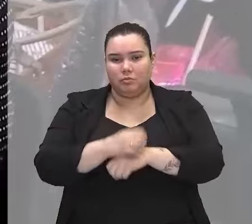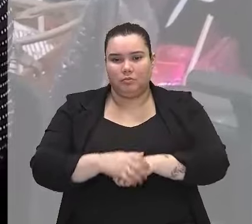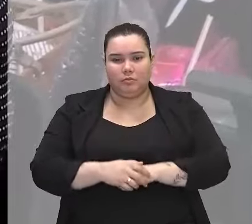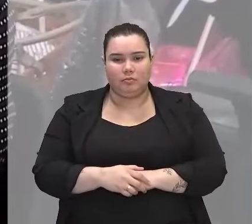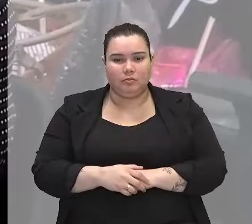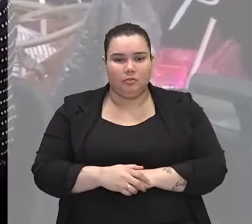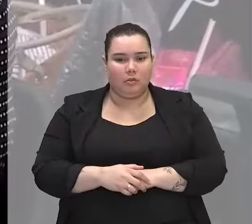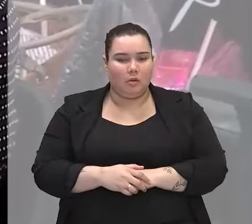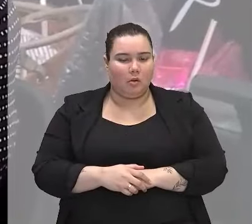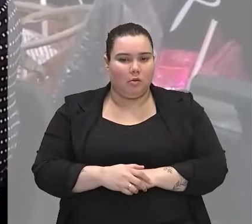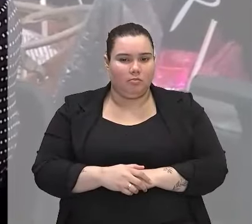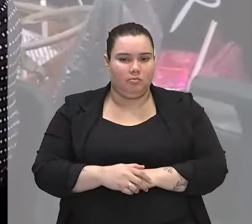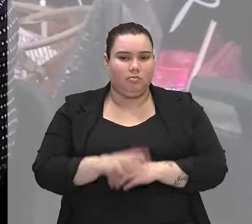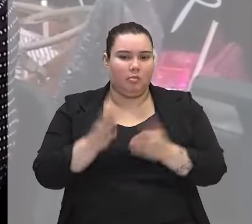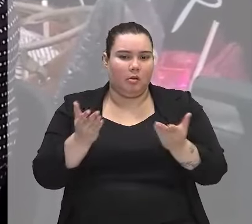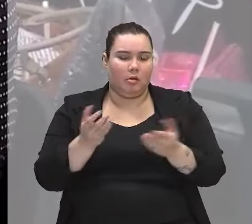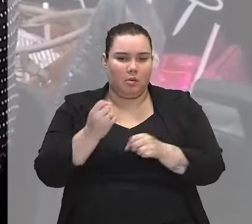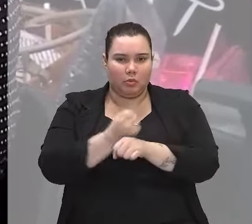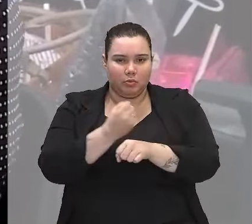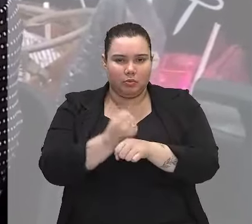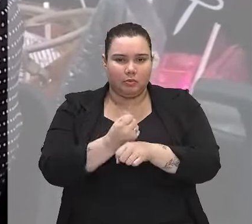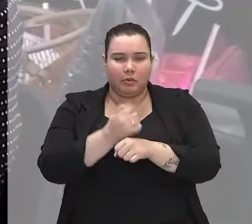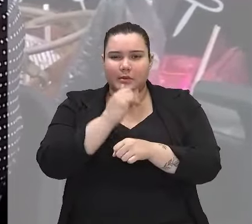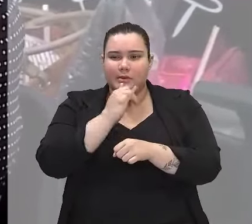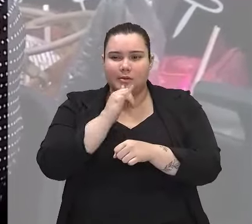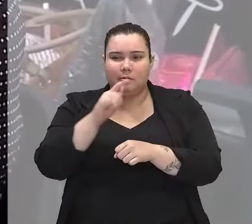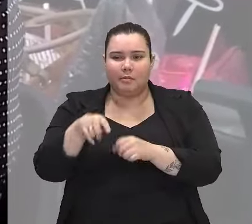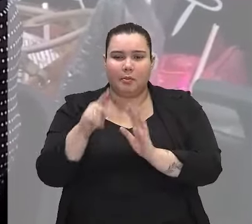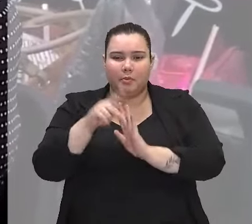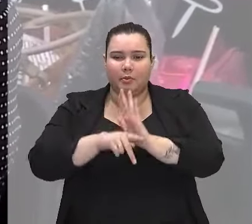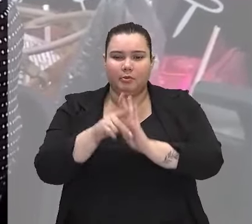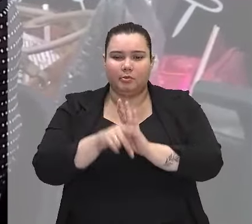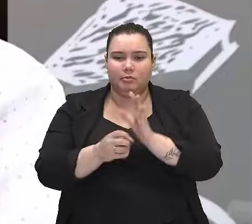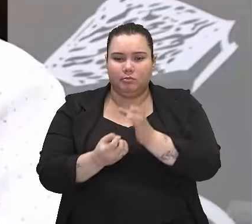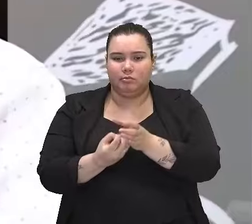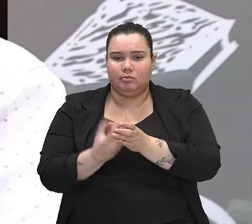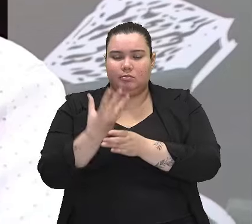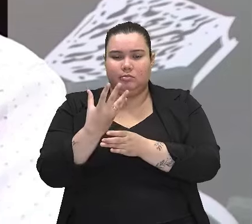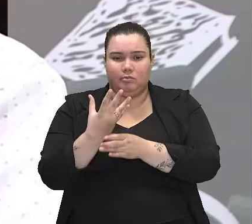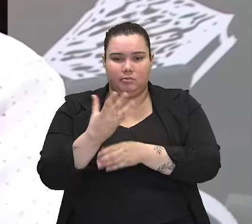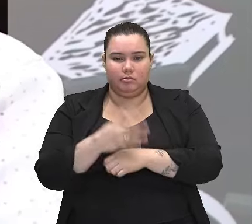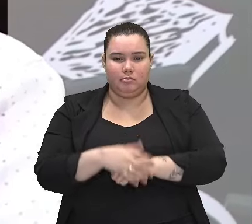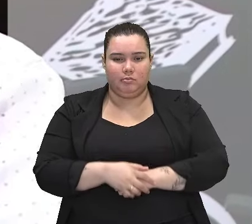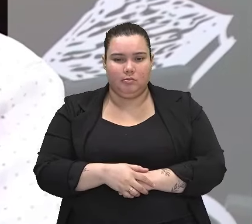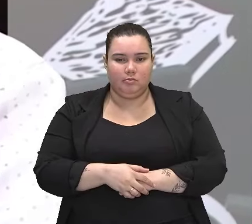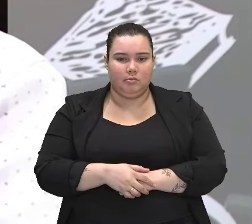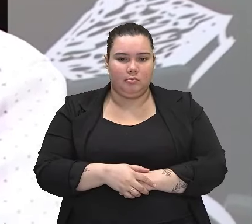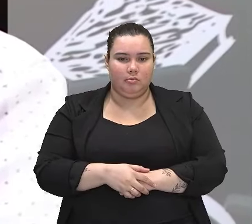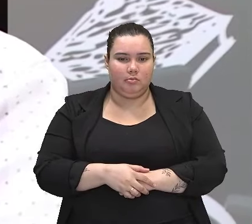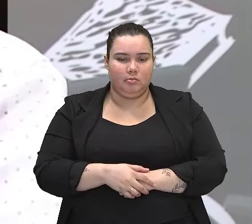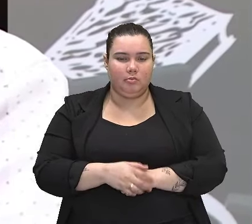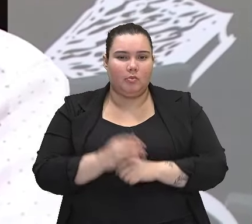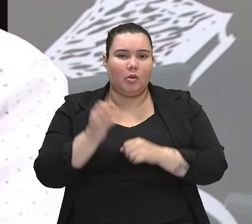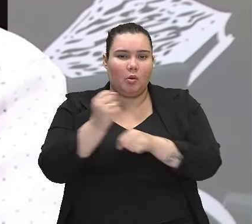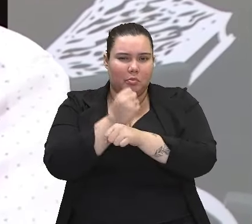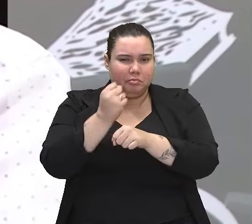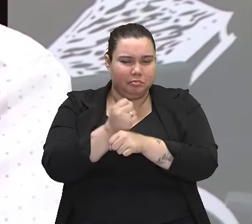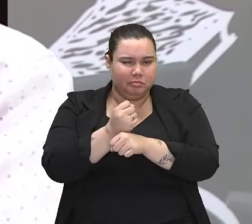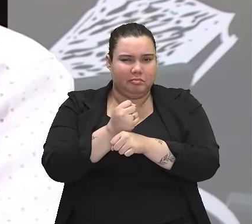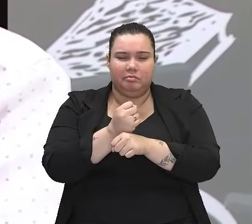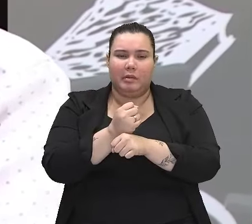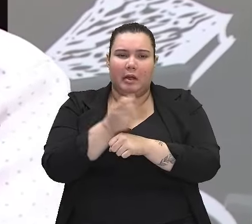Construção é a execução de um projeto que você fez anteriormente. Construção é uma obra, um